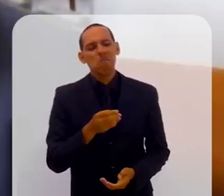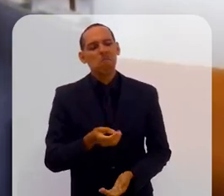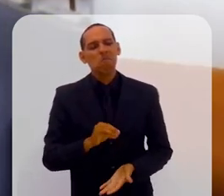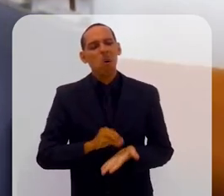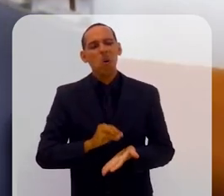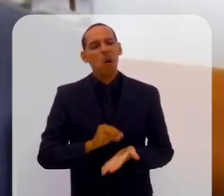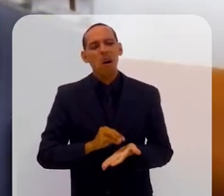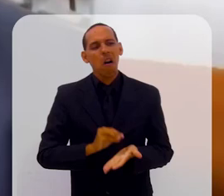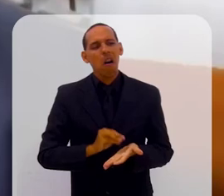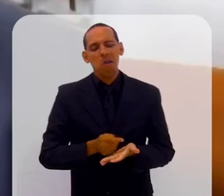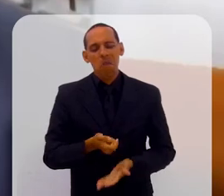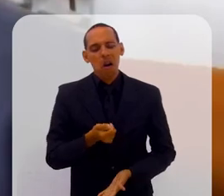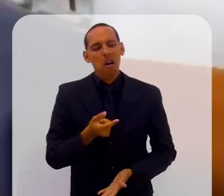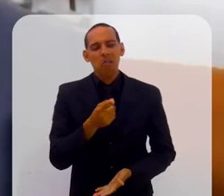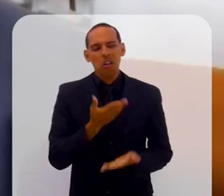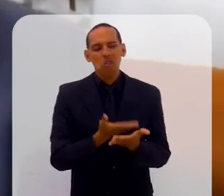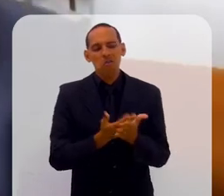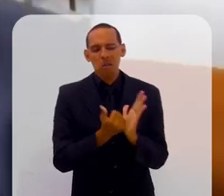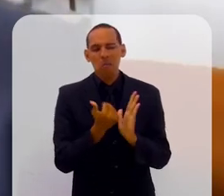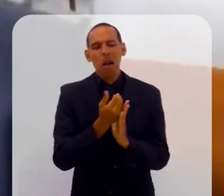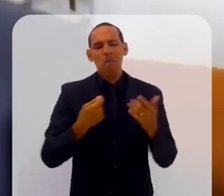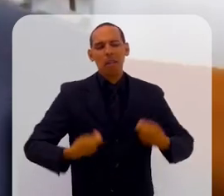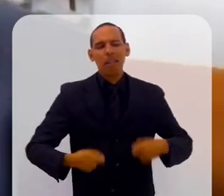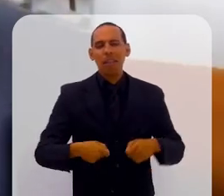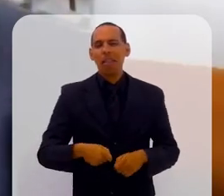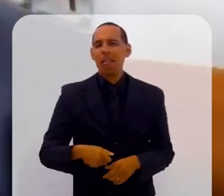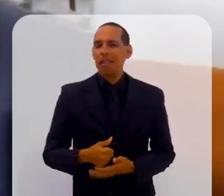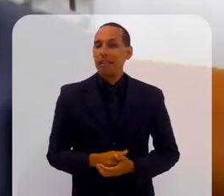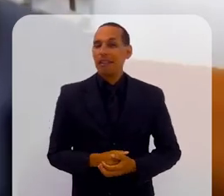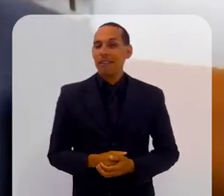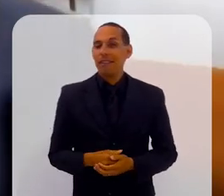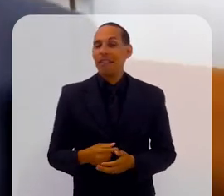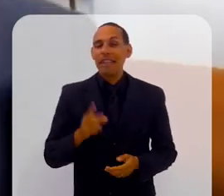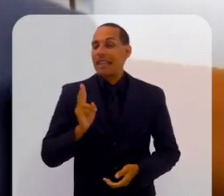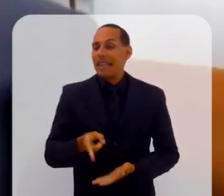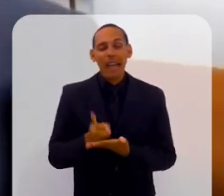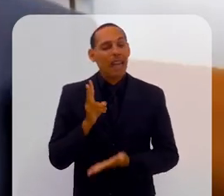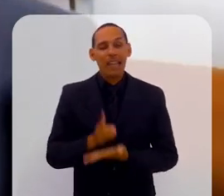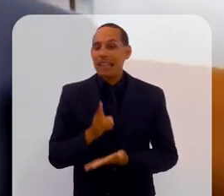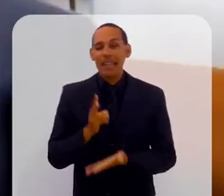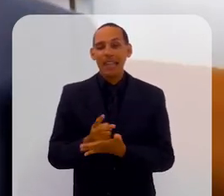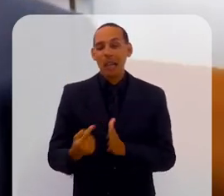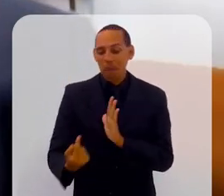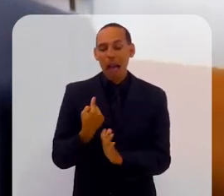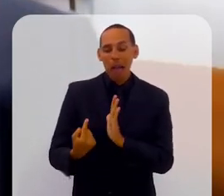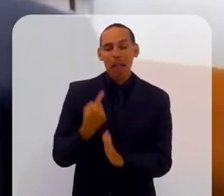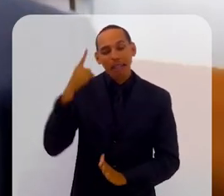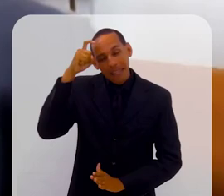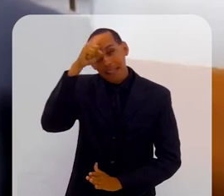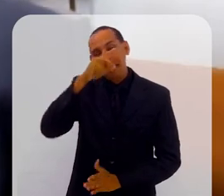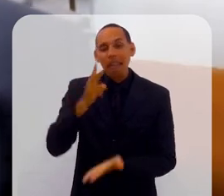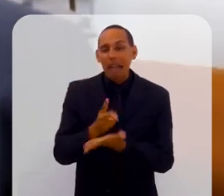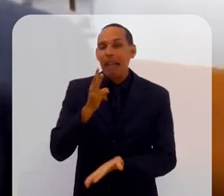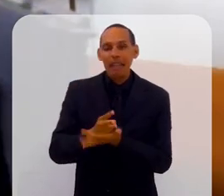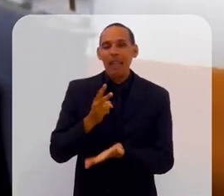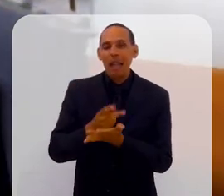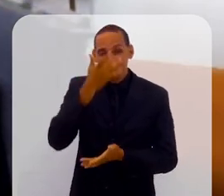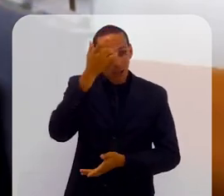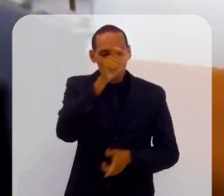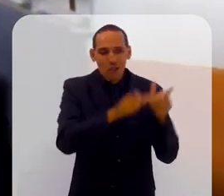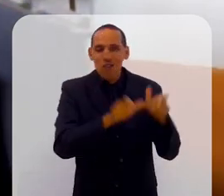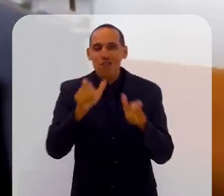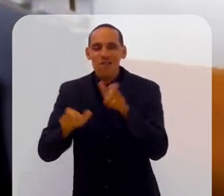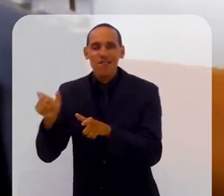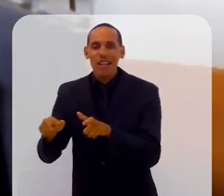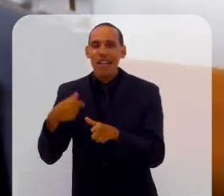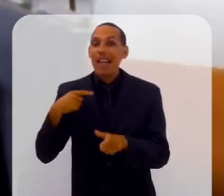preciso estudar mais, preciso estudar mais. Não está estudando. Ele sempre me fazia uma pergunta difícil, para mim e para outras pessoas. Eram sempre as mesmas pessoas